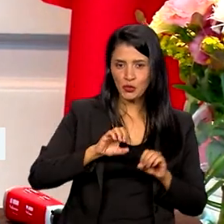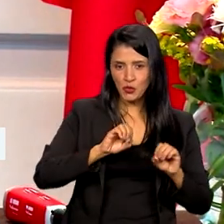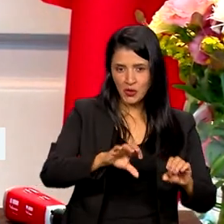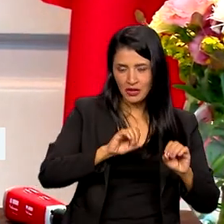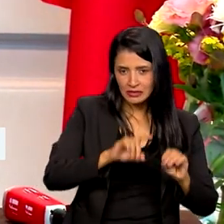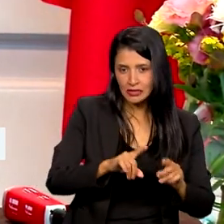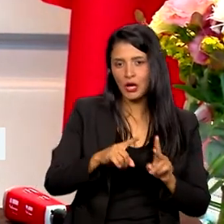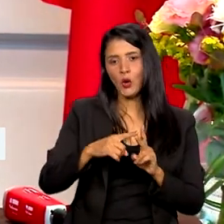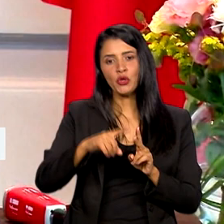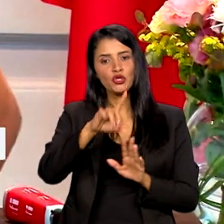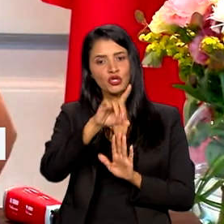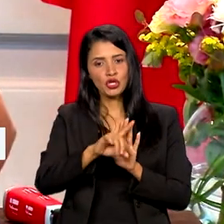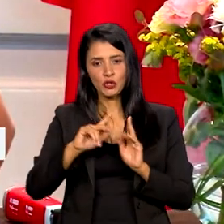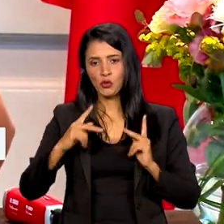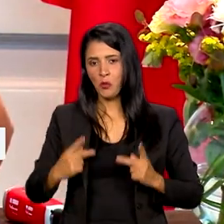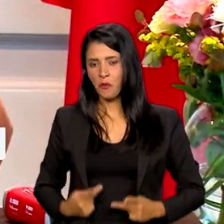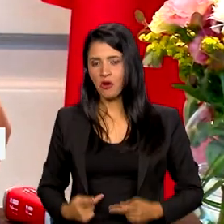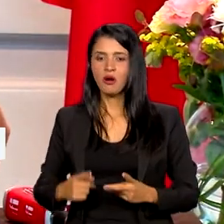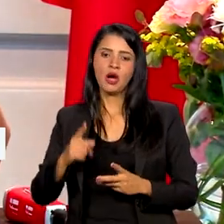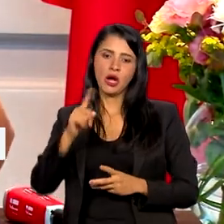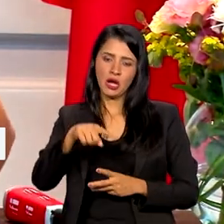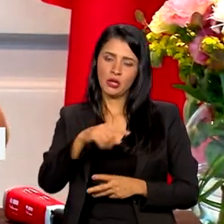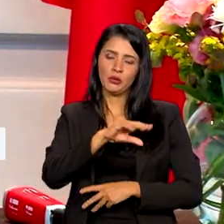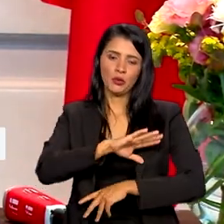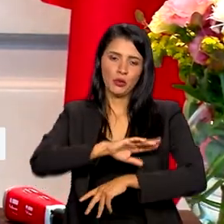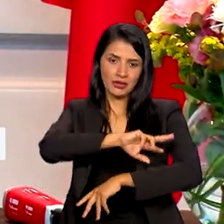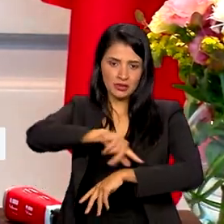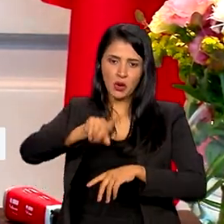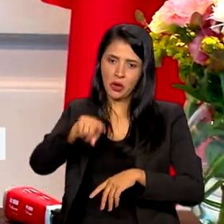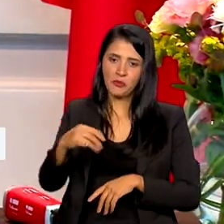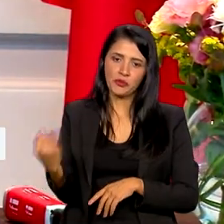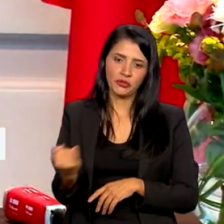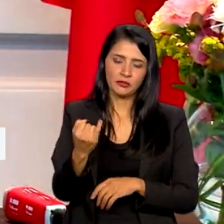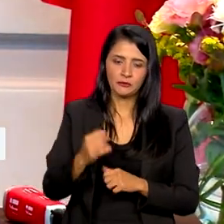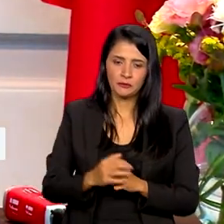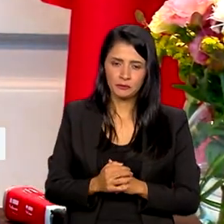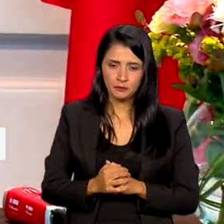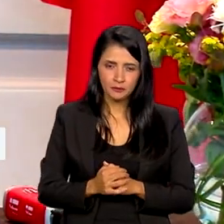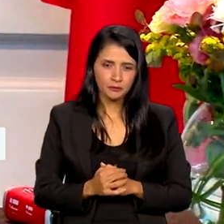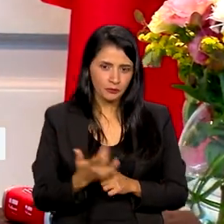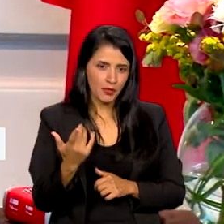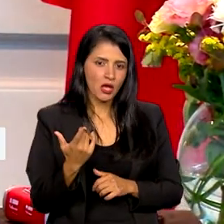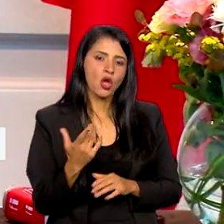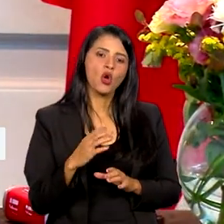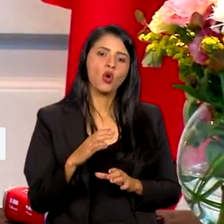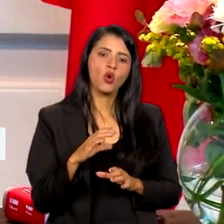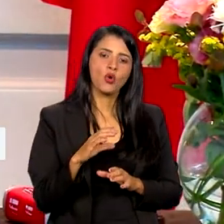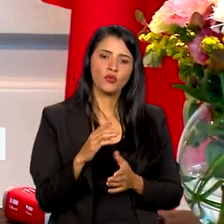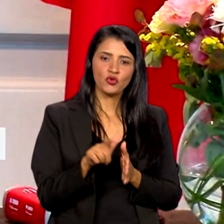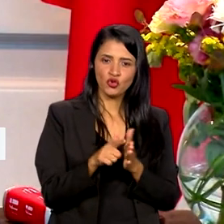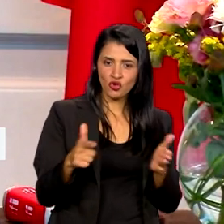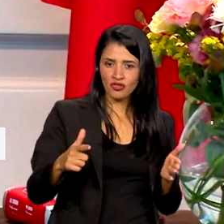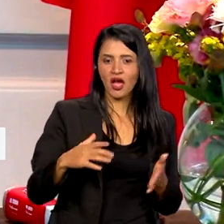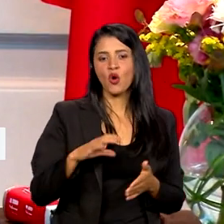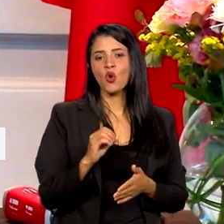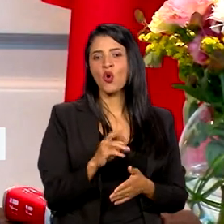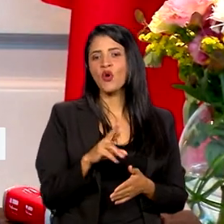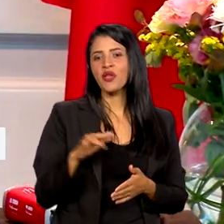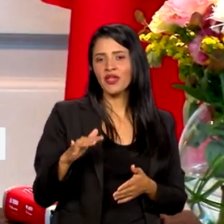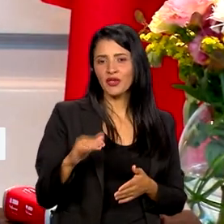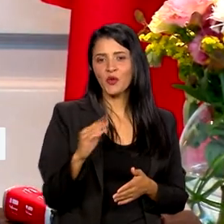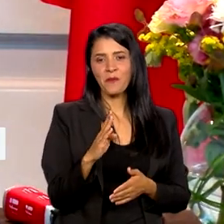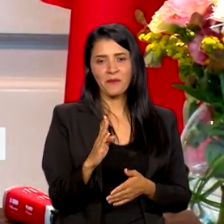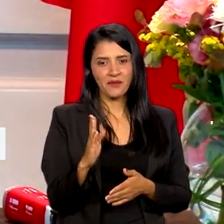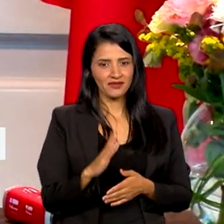racial, ela declinou para que a gente pudesse fazer isso. Aqui é a ministra, do Correio Brasileiro. Sim, me conheço. Bom lhe ver de novo.